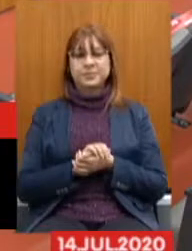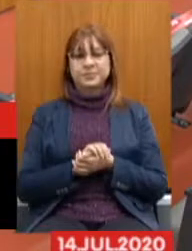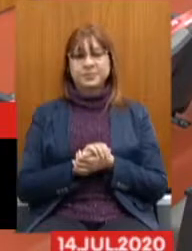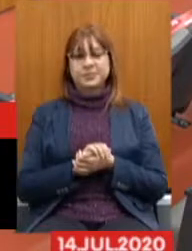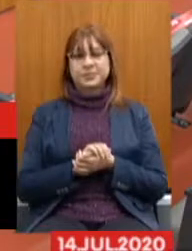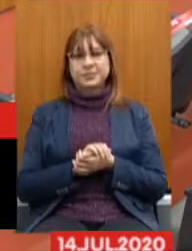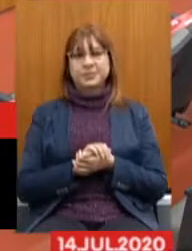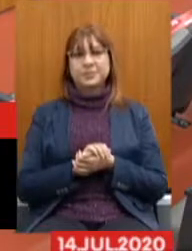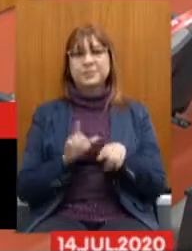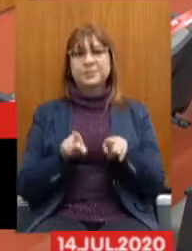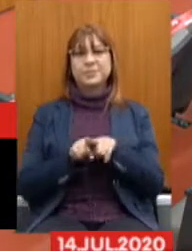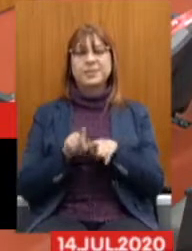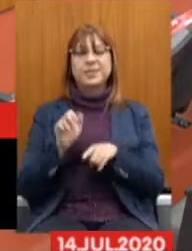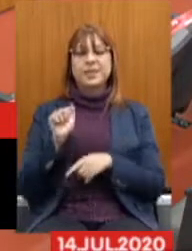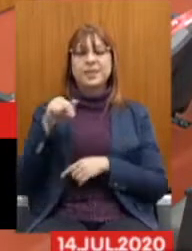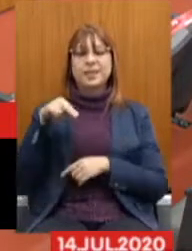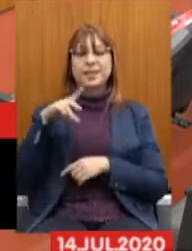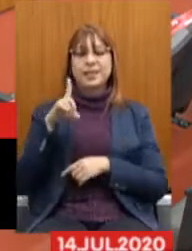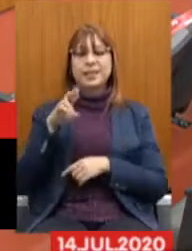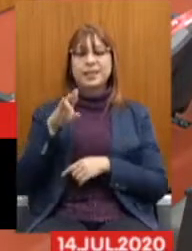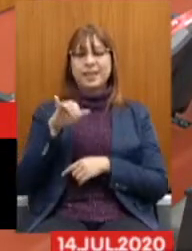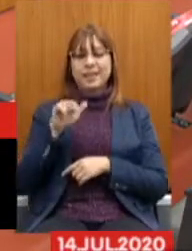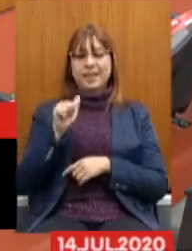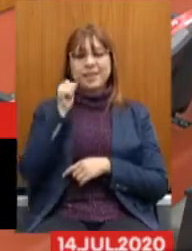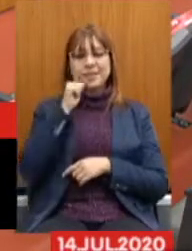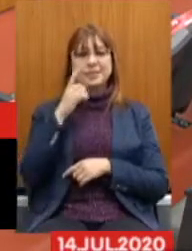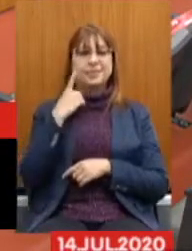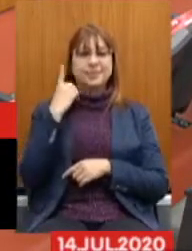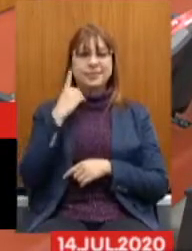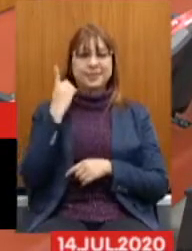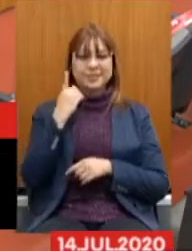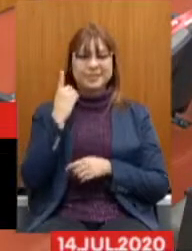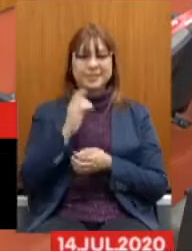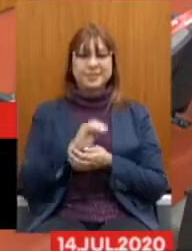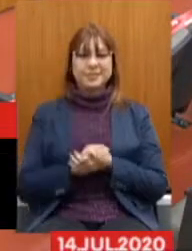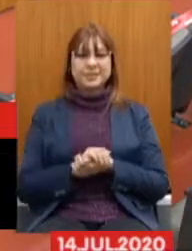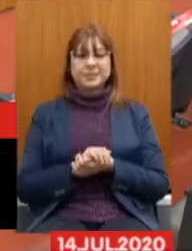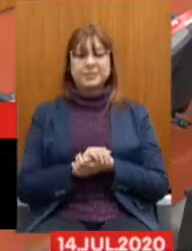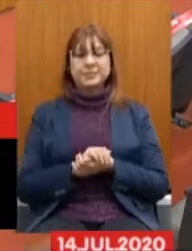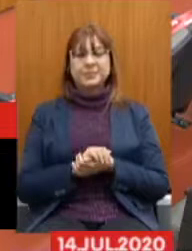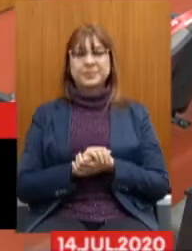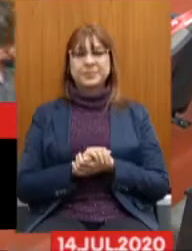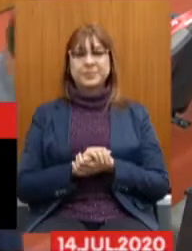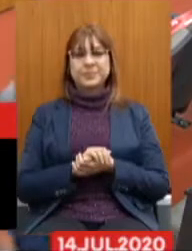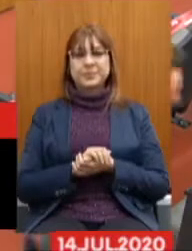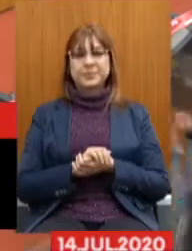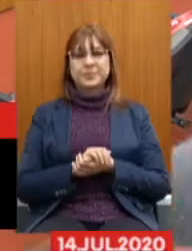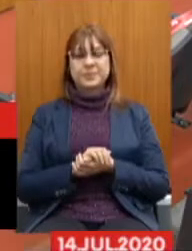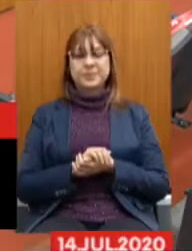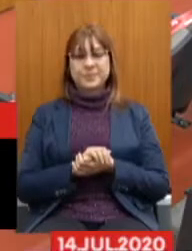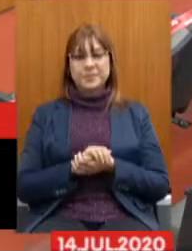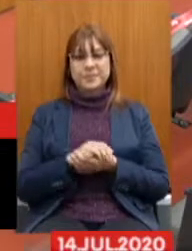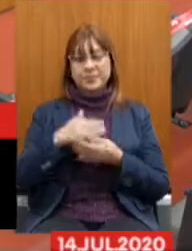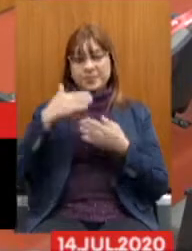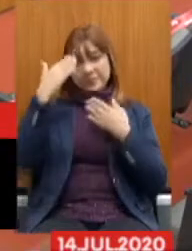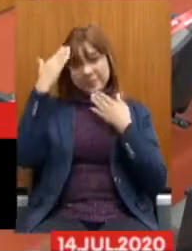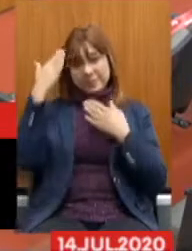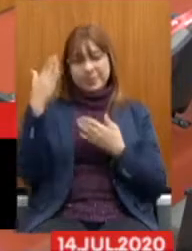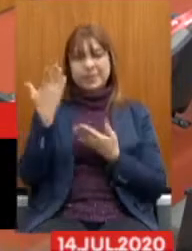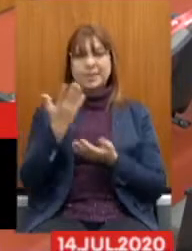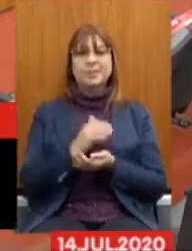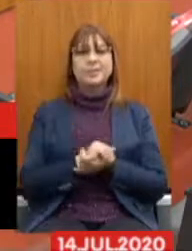Andréia de Jesus é a presença do senhor Fernando. Lembrando que todos nós